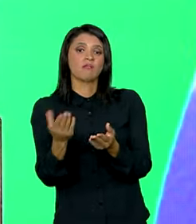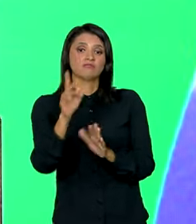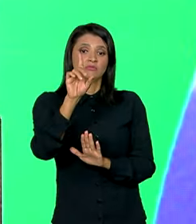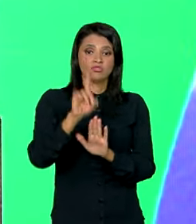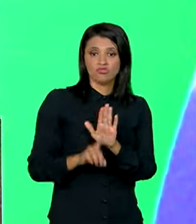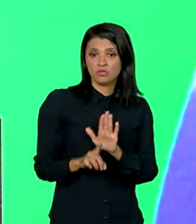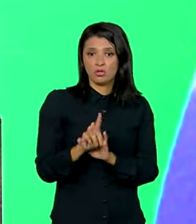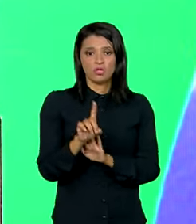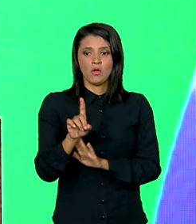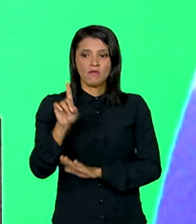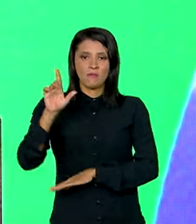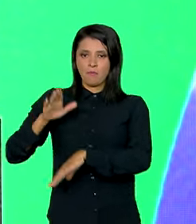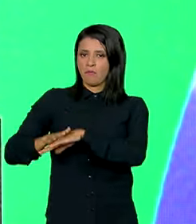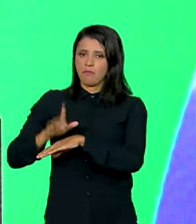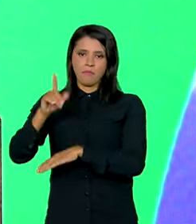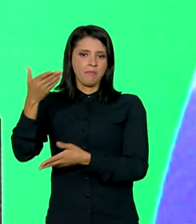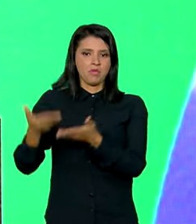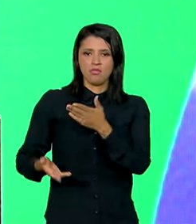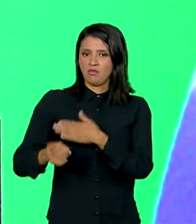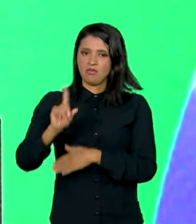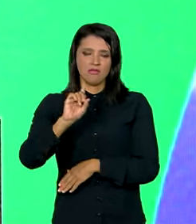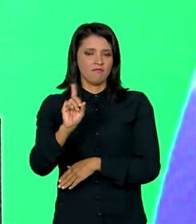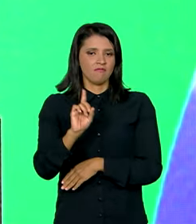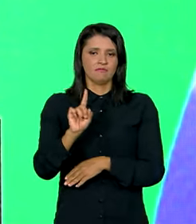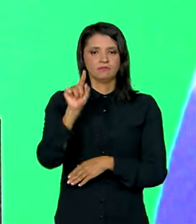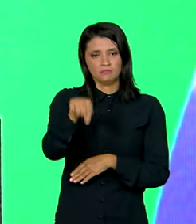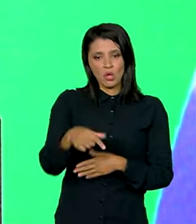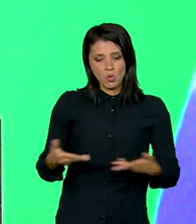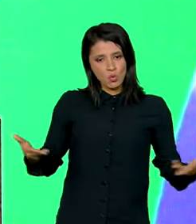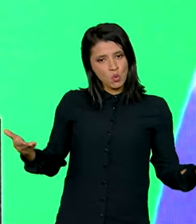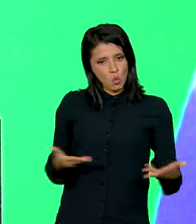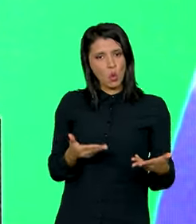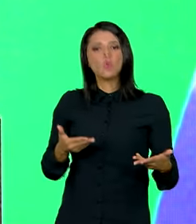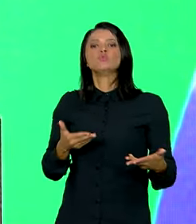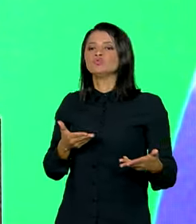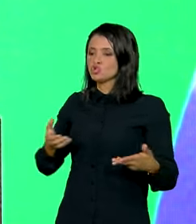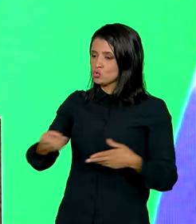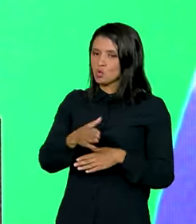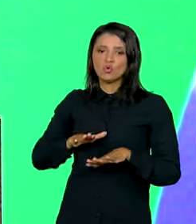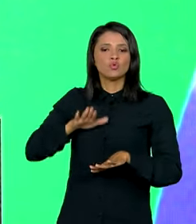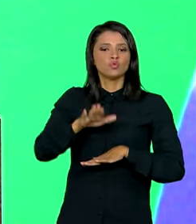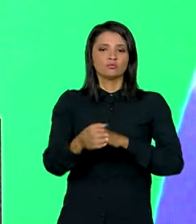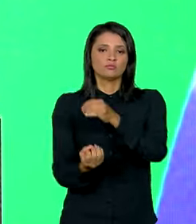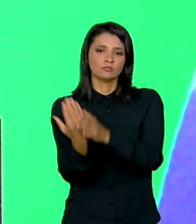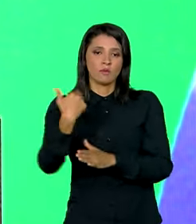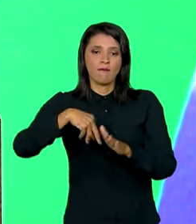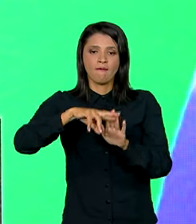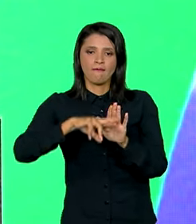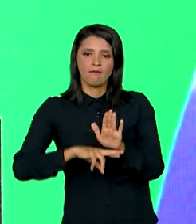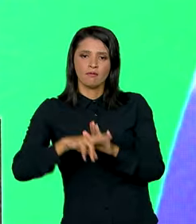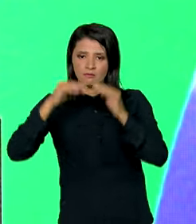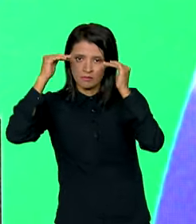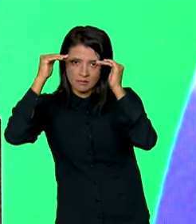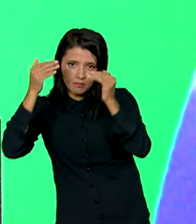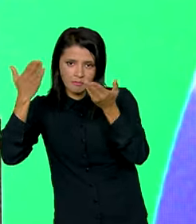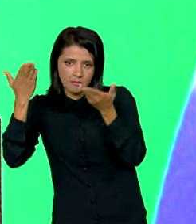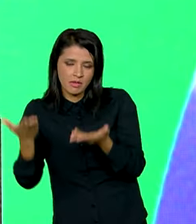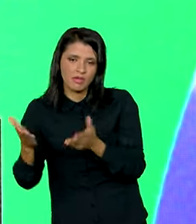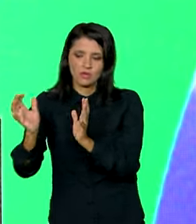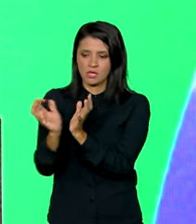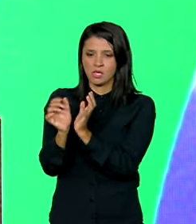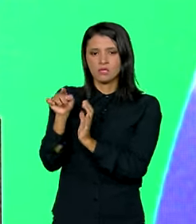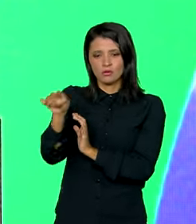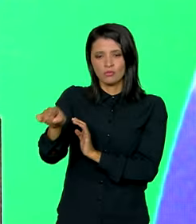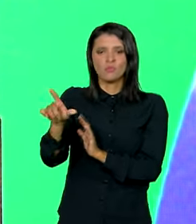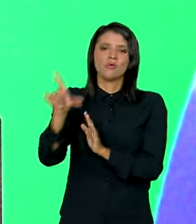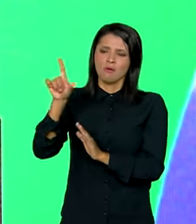sem perder a autonomia. A partir de hoje, nós daremos um novo passo de regulamentação e respeito a essa classe